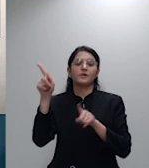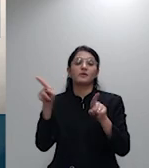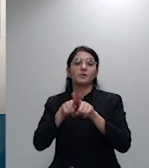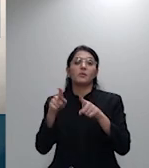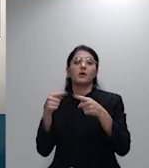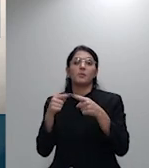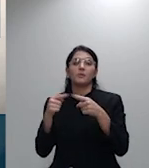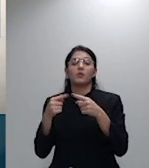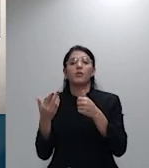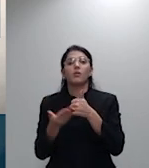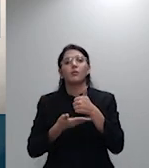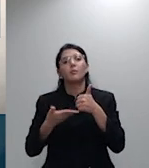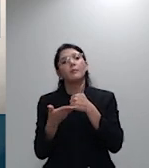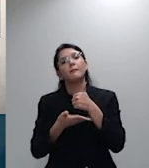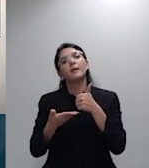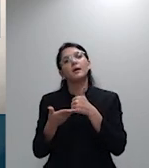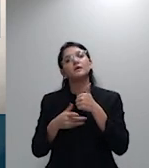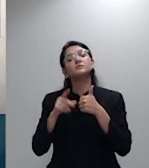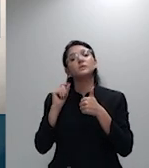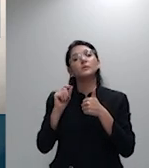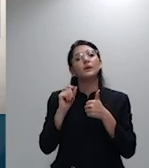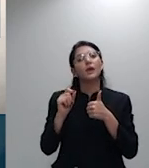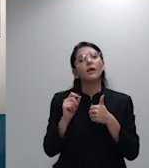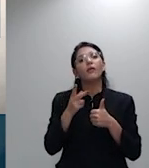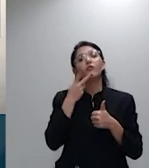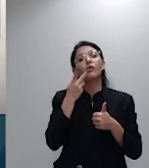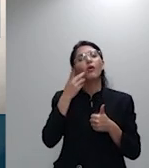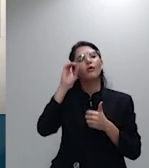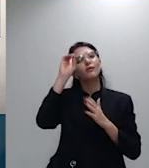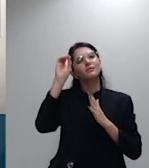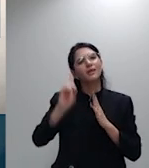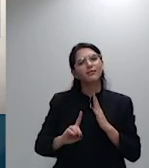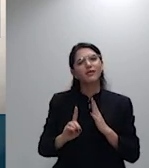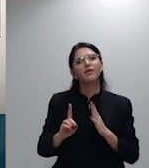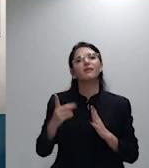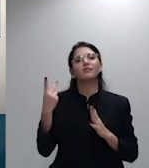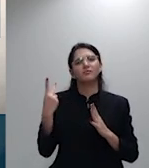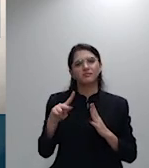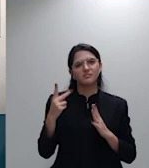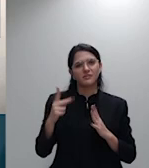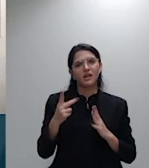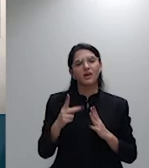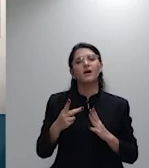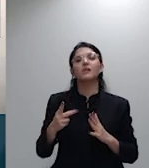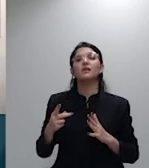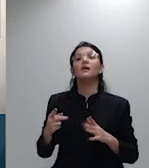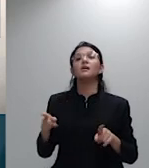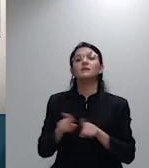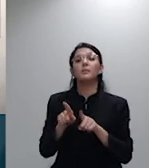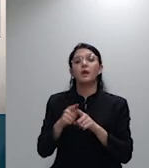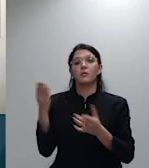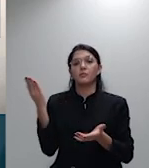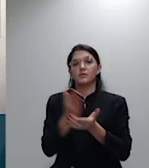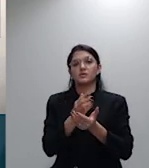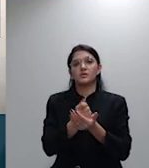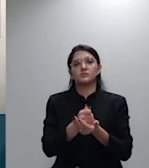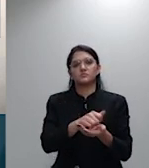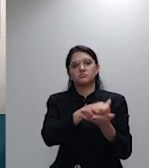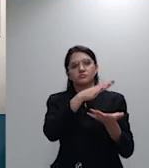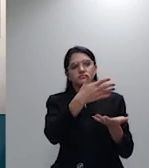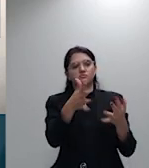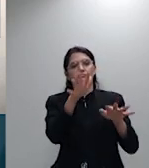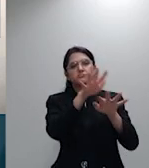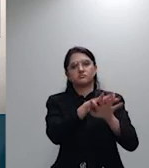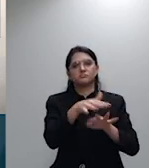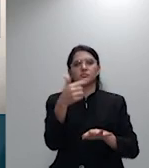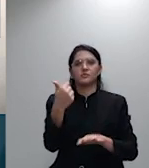o dever de informação ao não trazer aos autos o instrumento de contrato com a respectiva cláusula de reajuste